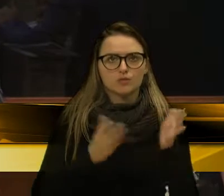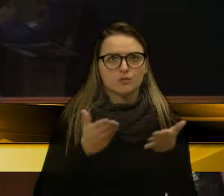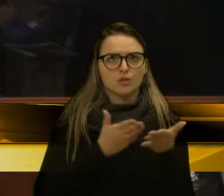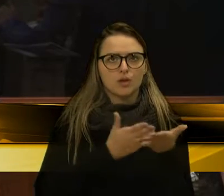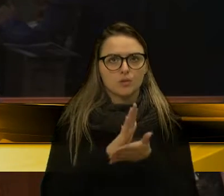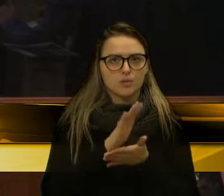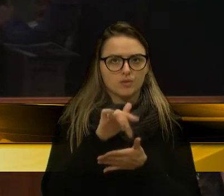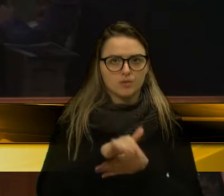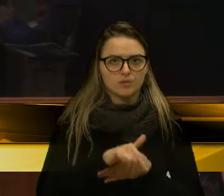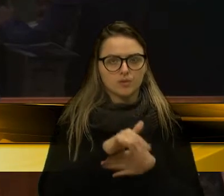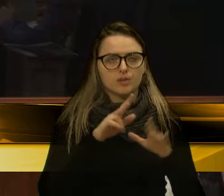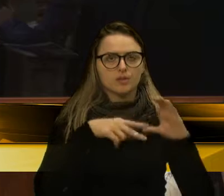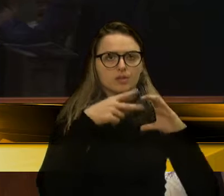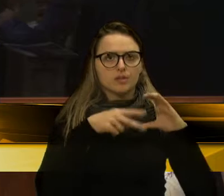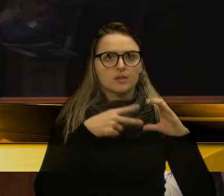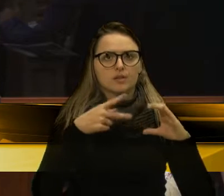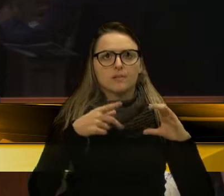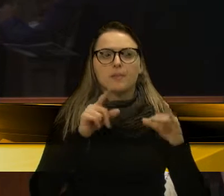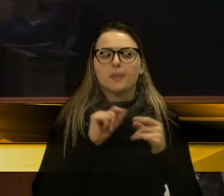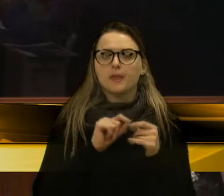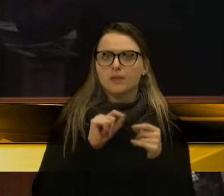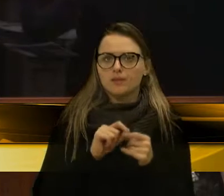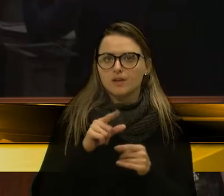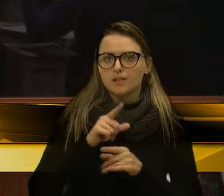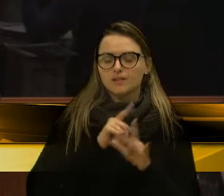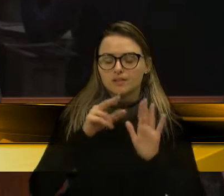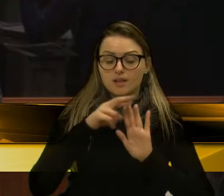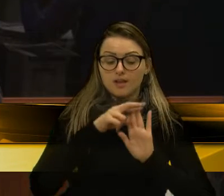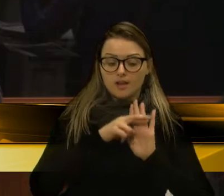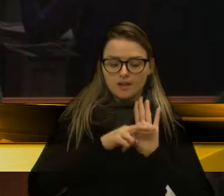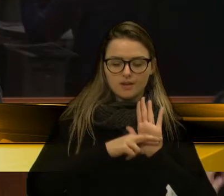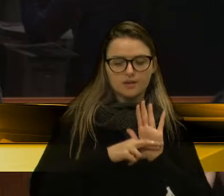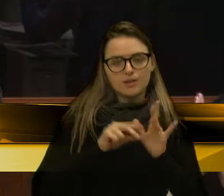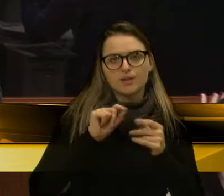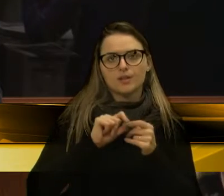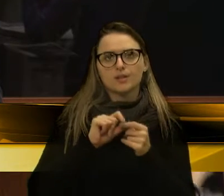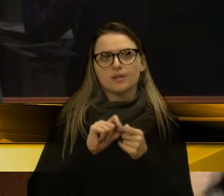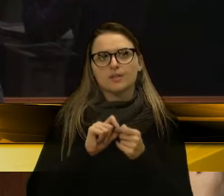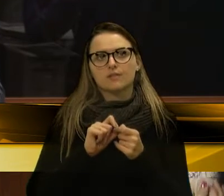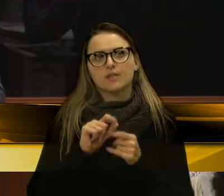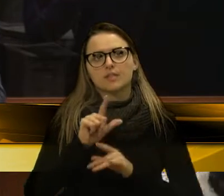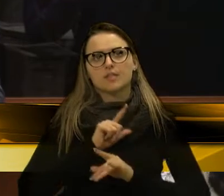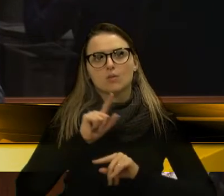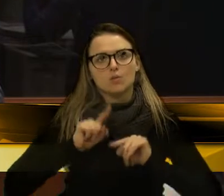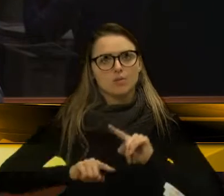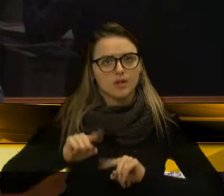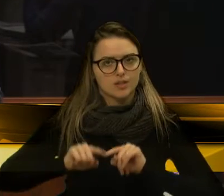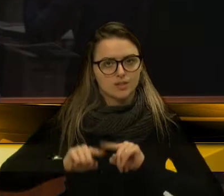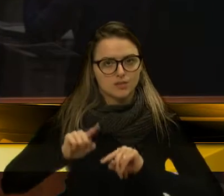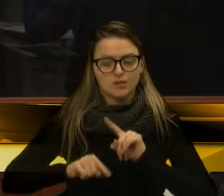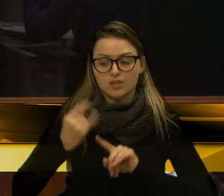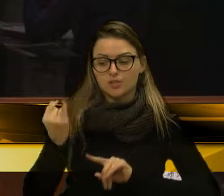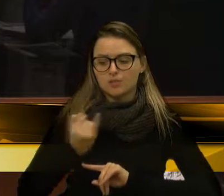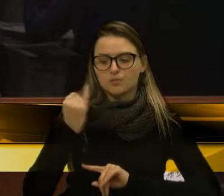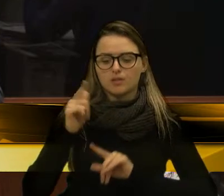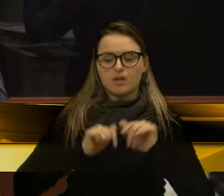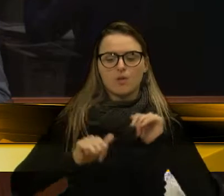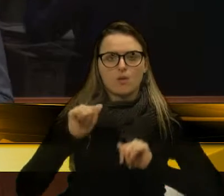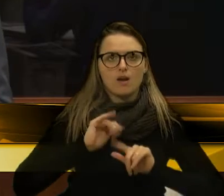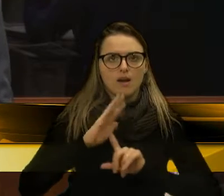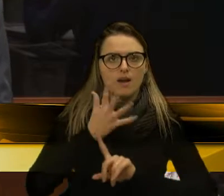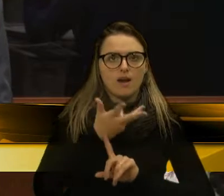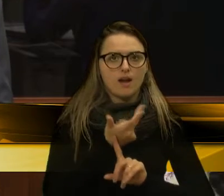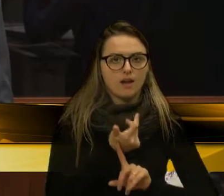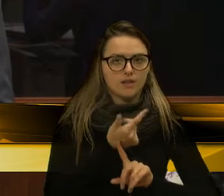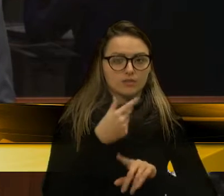casa, que vem pacificar, vem regulamentar uma atividade que importante, que é dos nossos artistas, na rua,